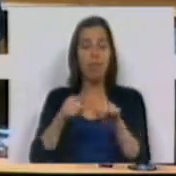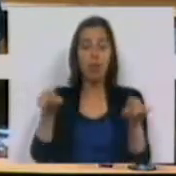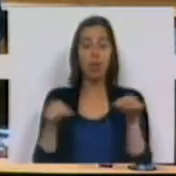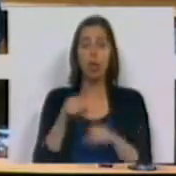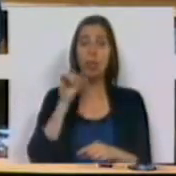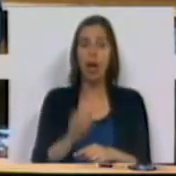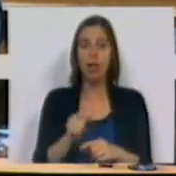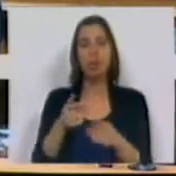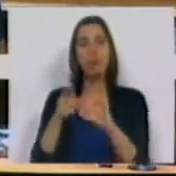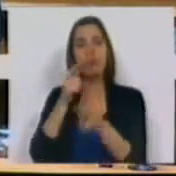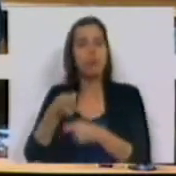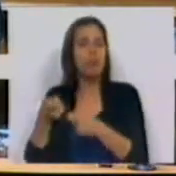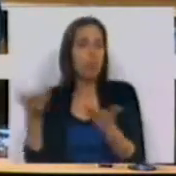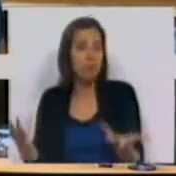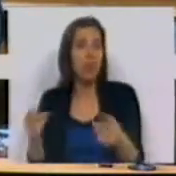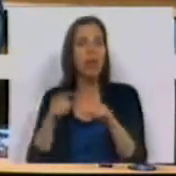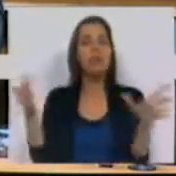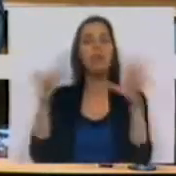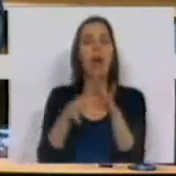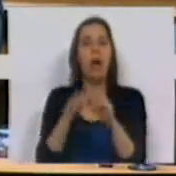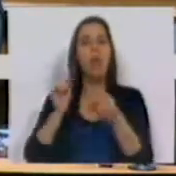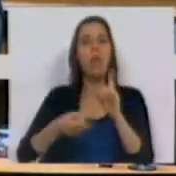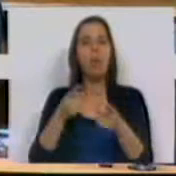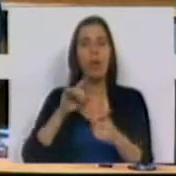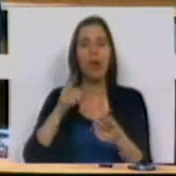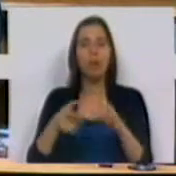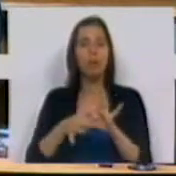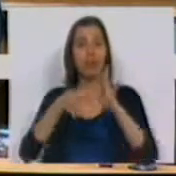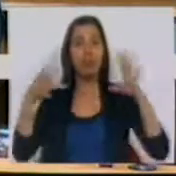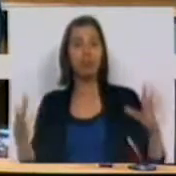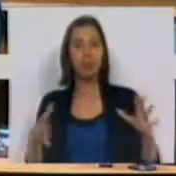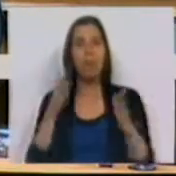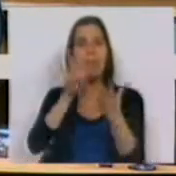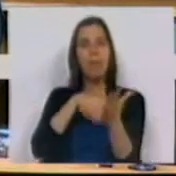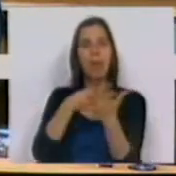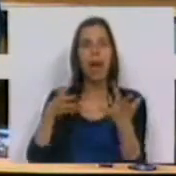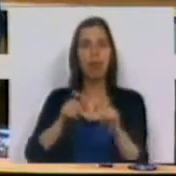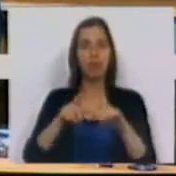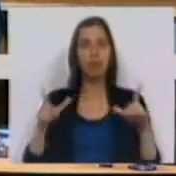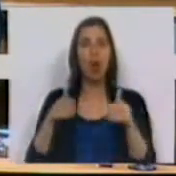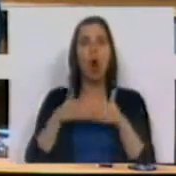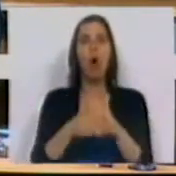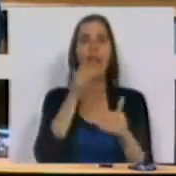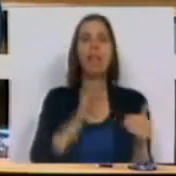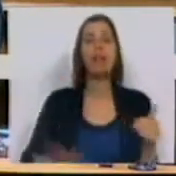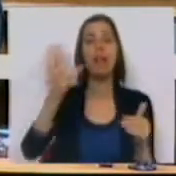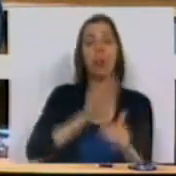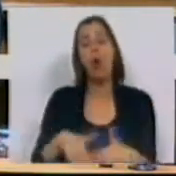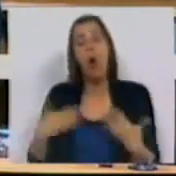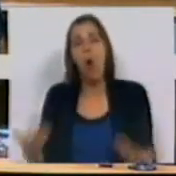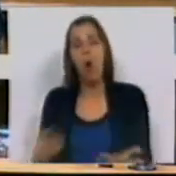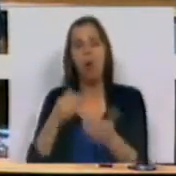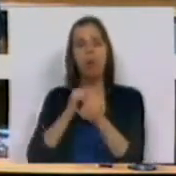estabelecimentos e explorações no que respeita à desconformidade com planos de ordenamento do território ou com